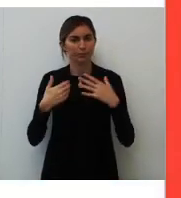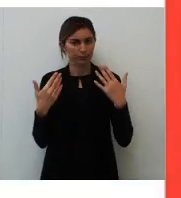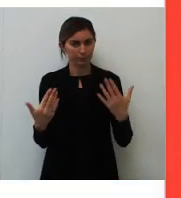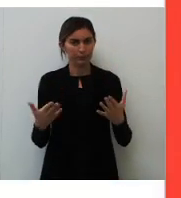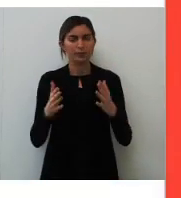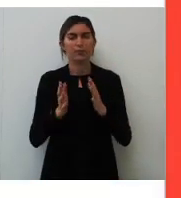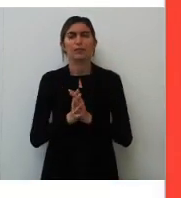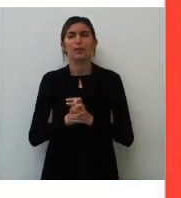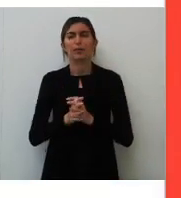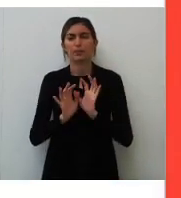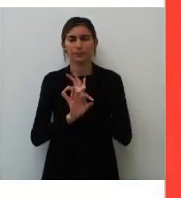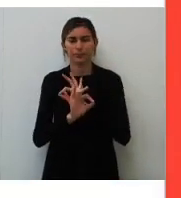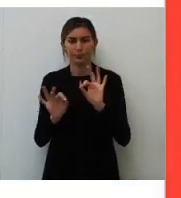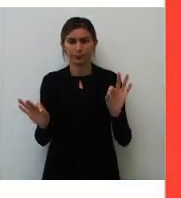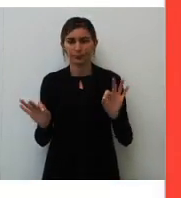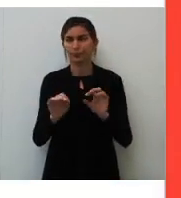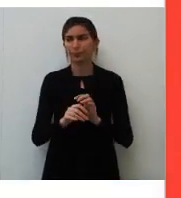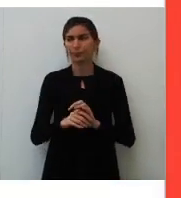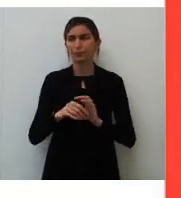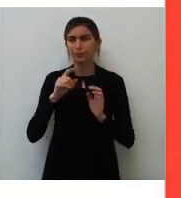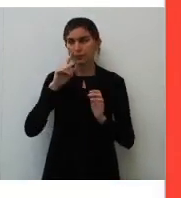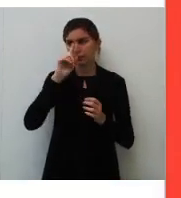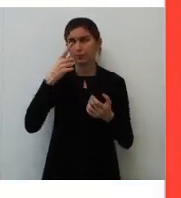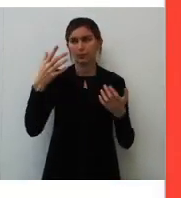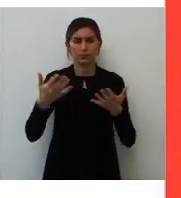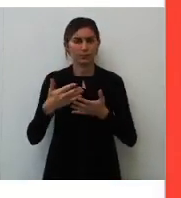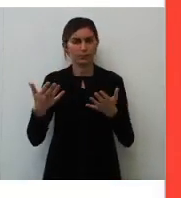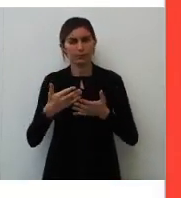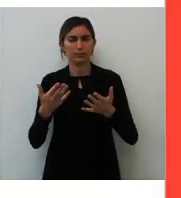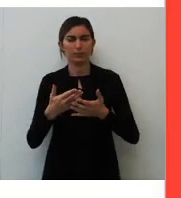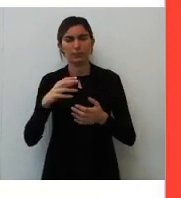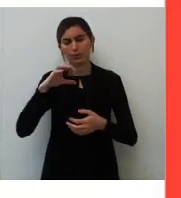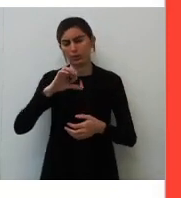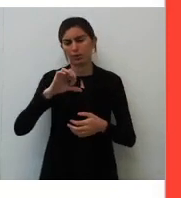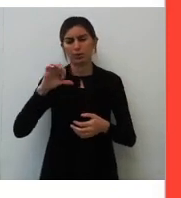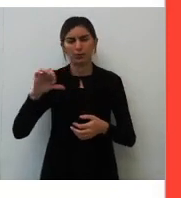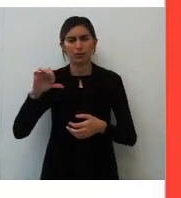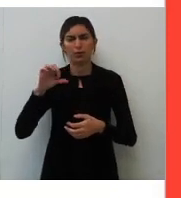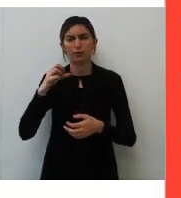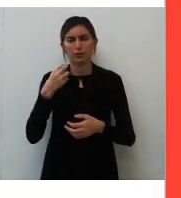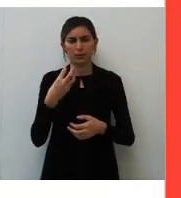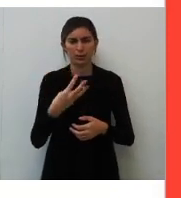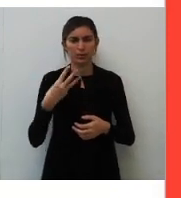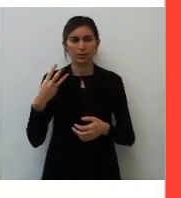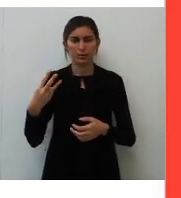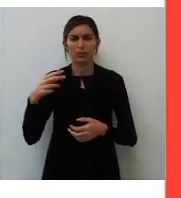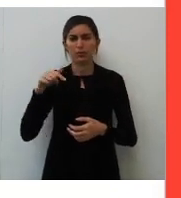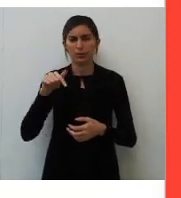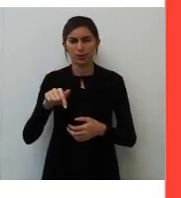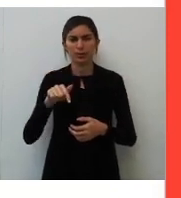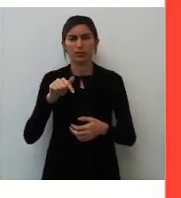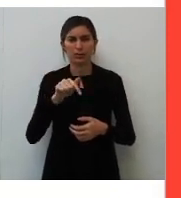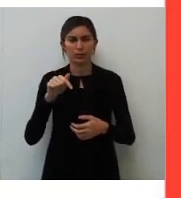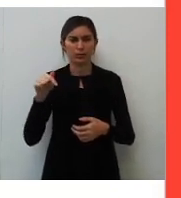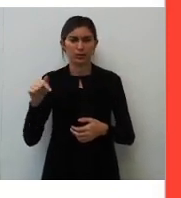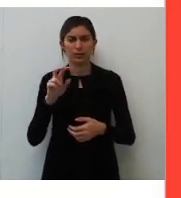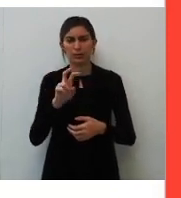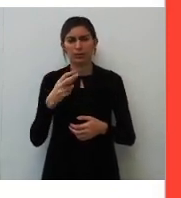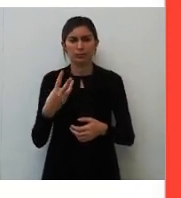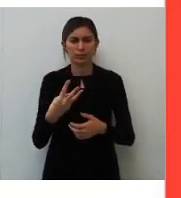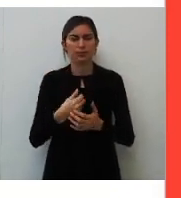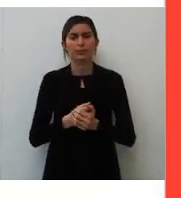Isso. Maravilha. Tá lá na tela. Você manda agora pra o 993377753.